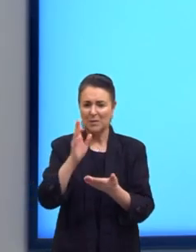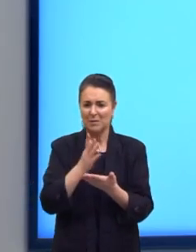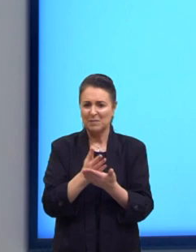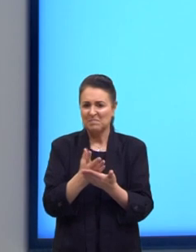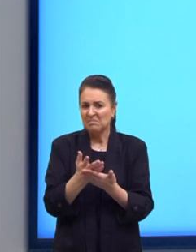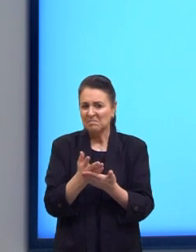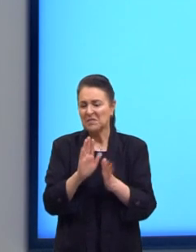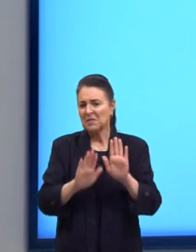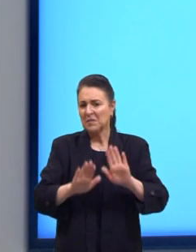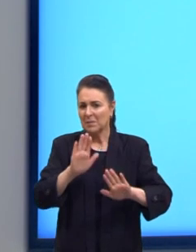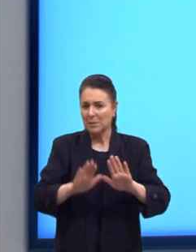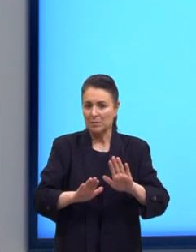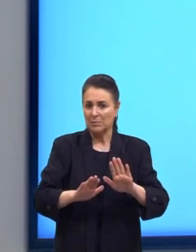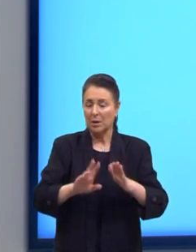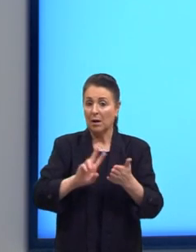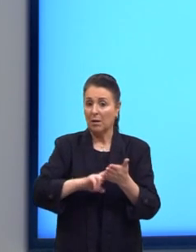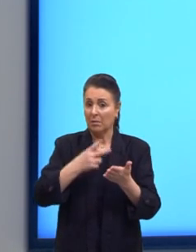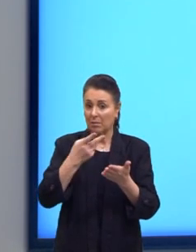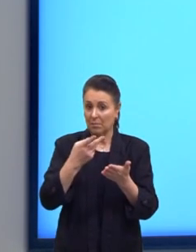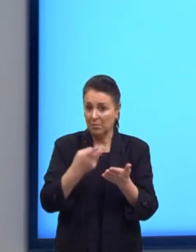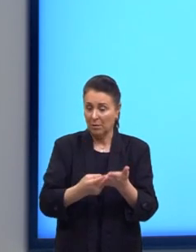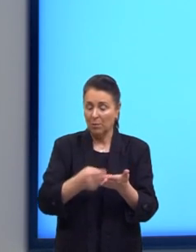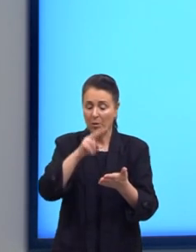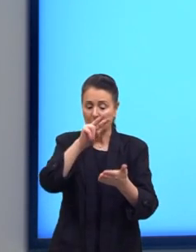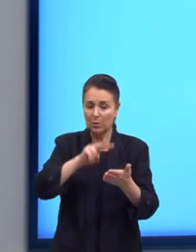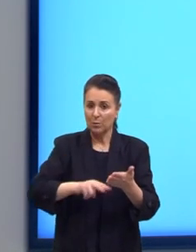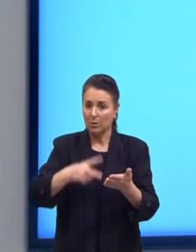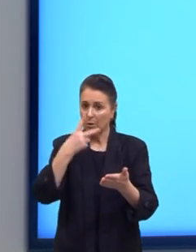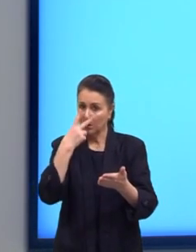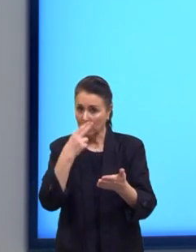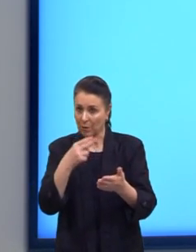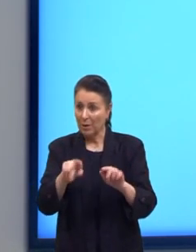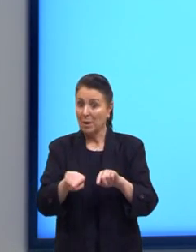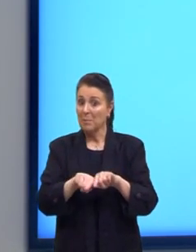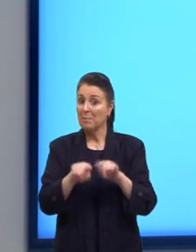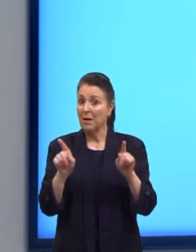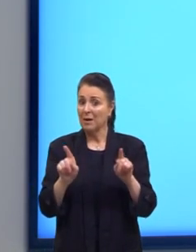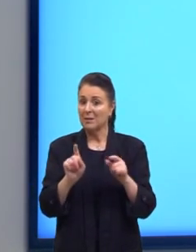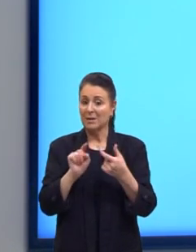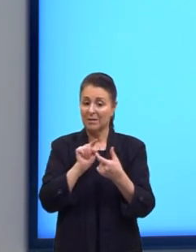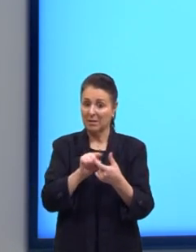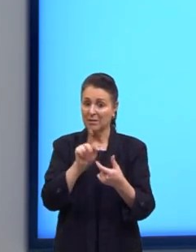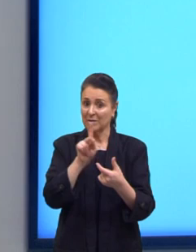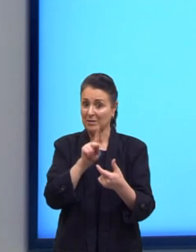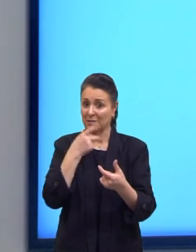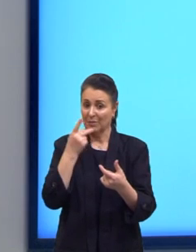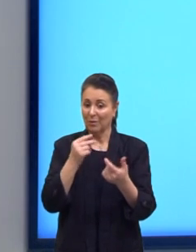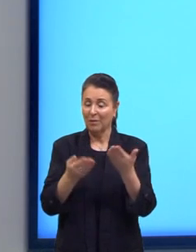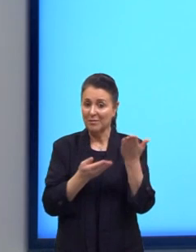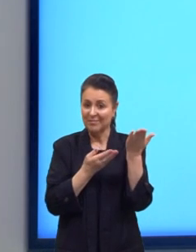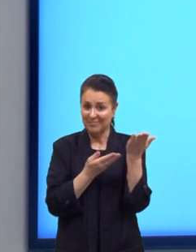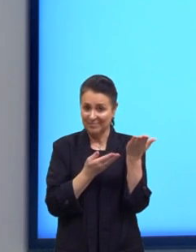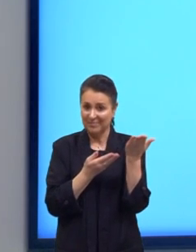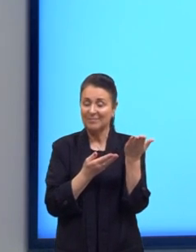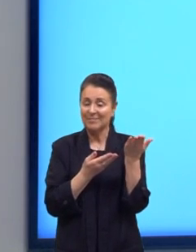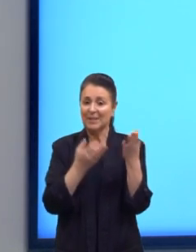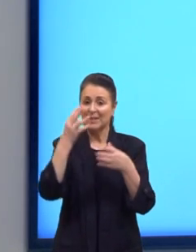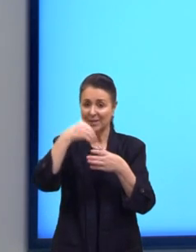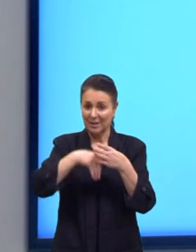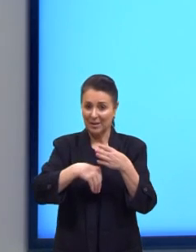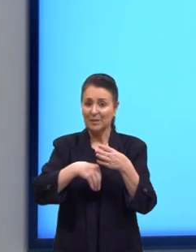a leitura é a mesma. Mas o sometimes, ele tem essa possibilidade de se mover dentro do meu texto.